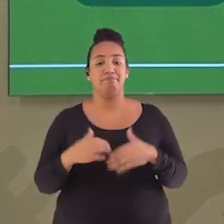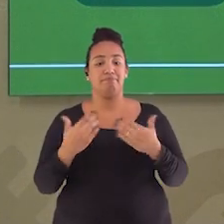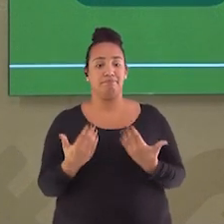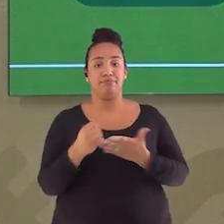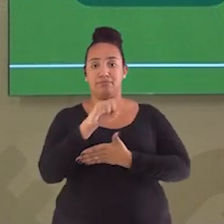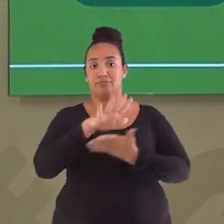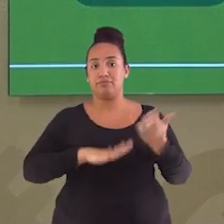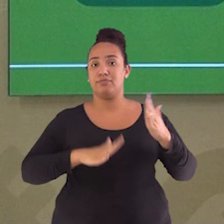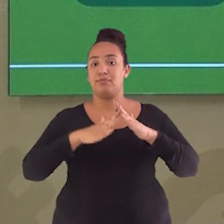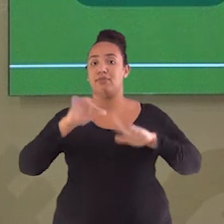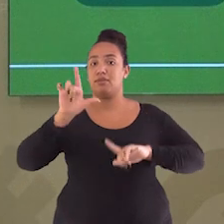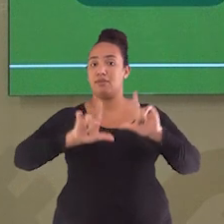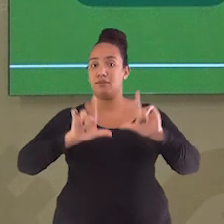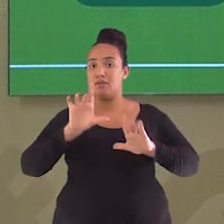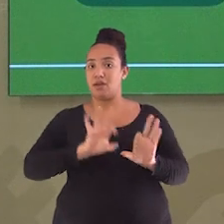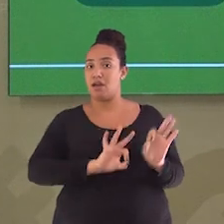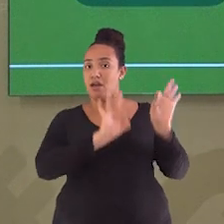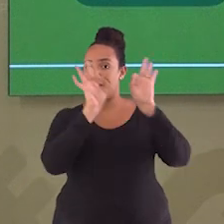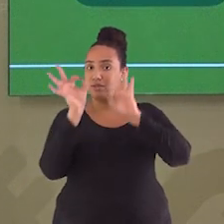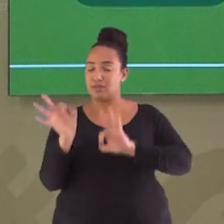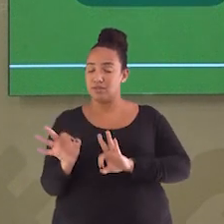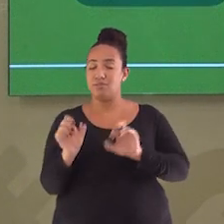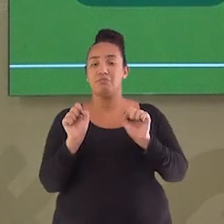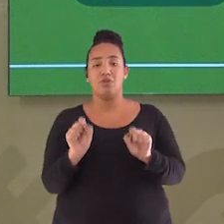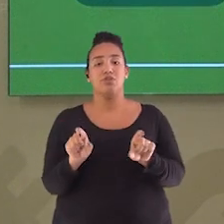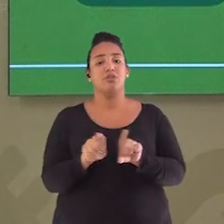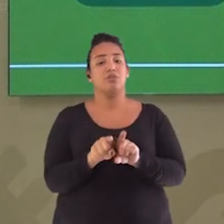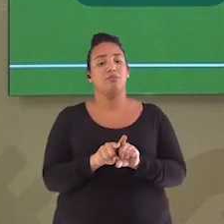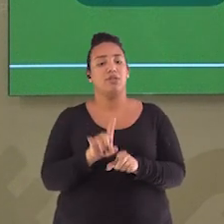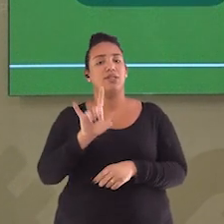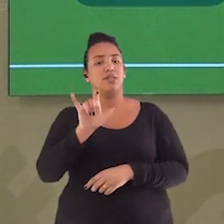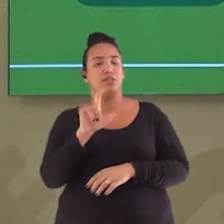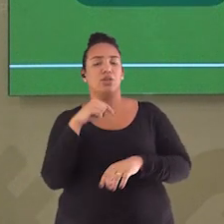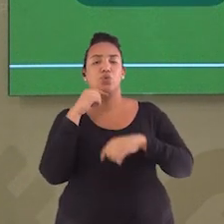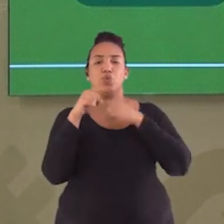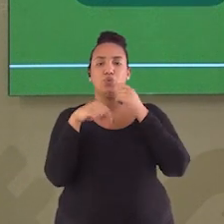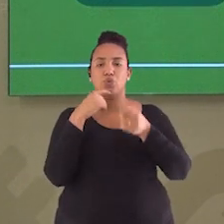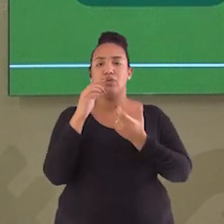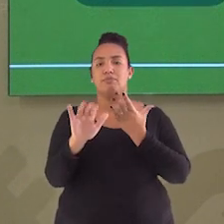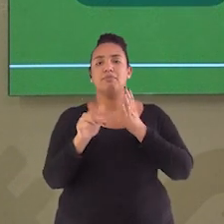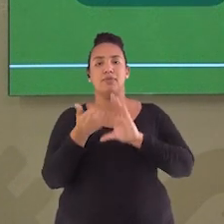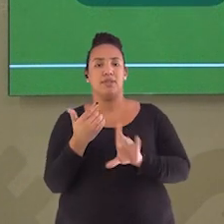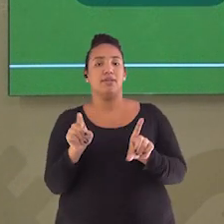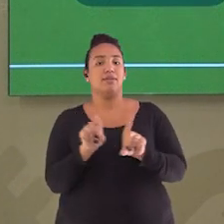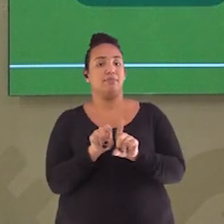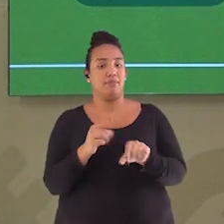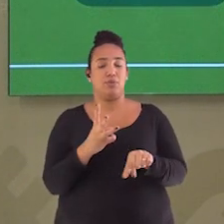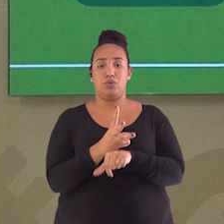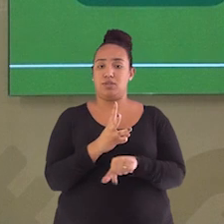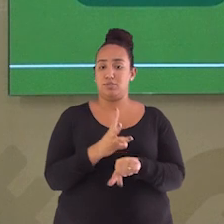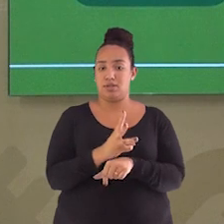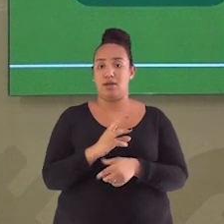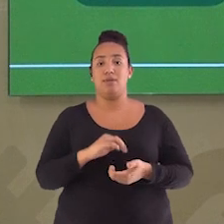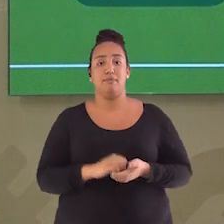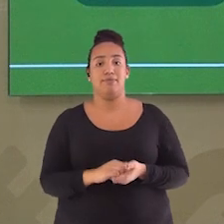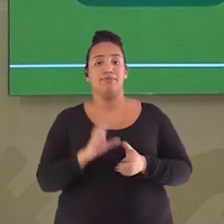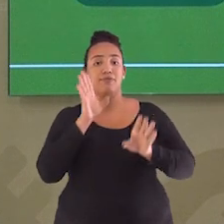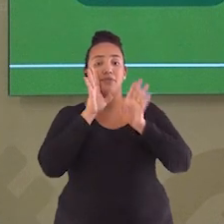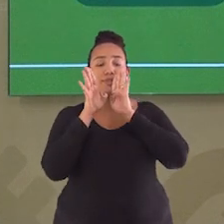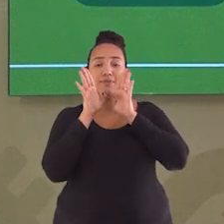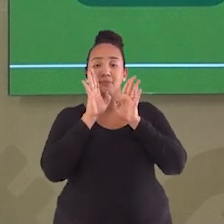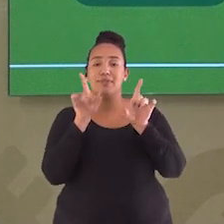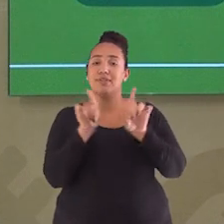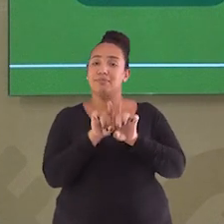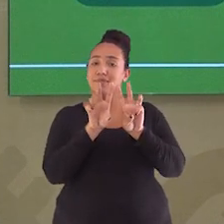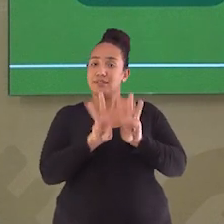Dever em Casa na TV e nas redes sociais. Sigam o nosso Instagram, enviem suas dúvidas, atividades para o WhatsApp. Acompanhe nosso Facebook e visite nosso